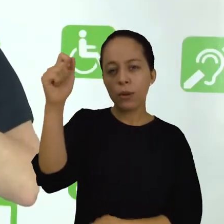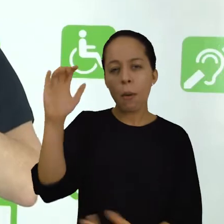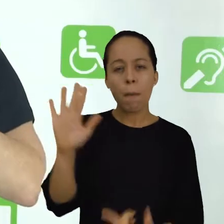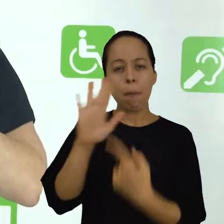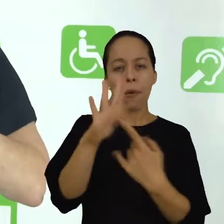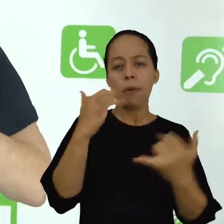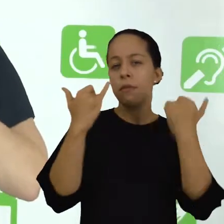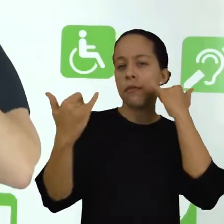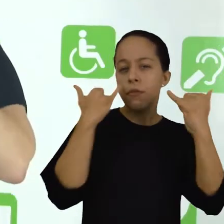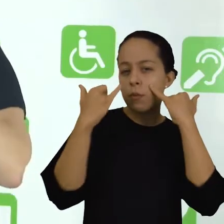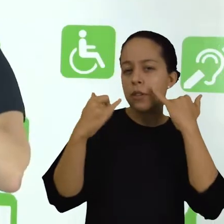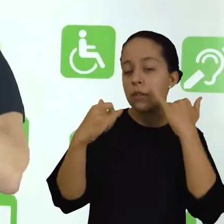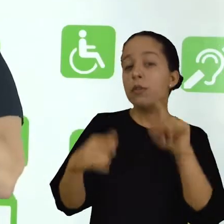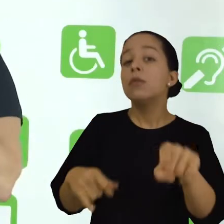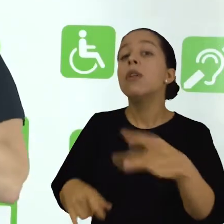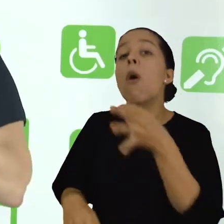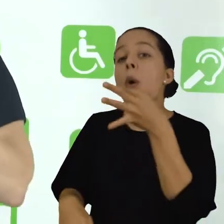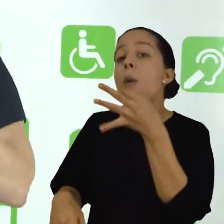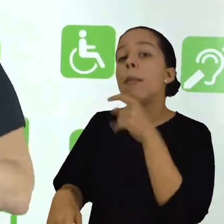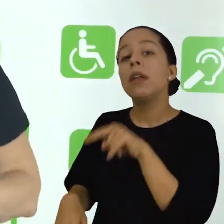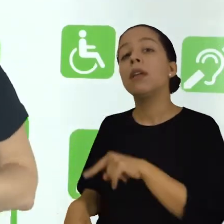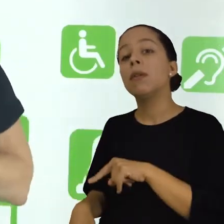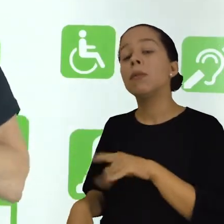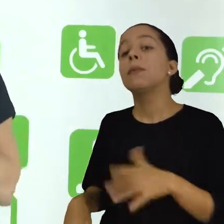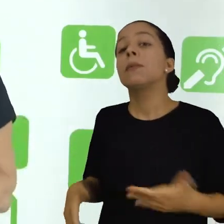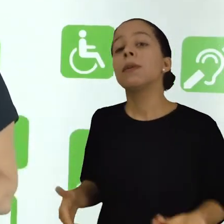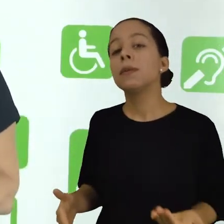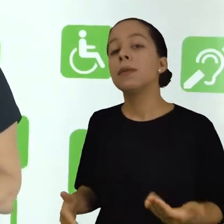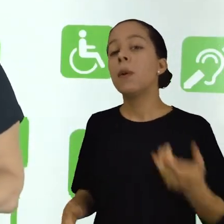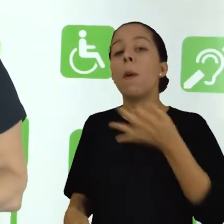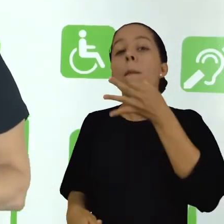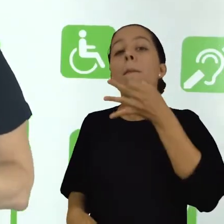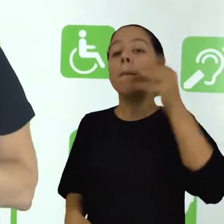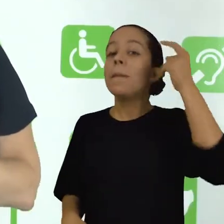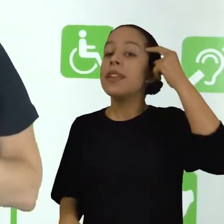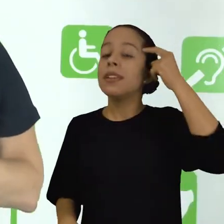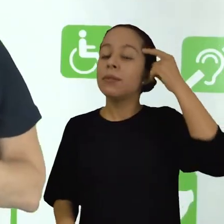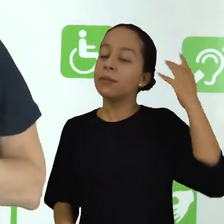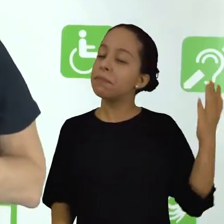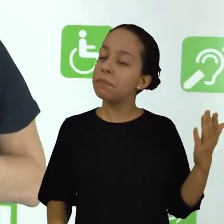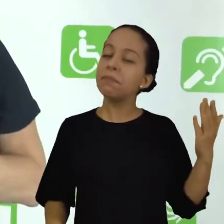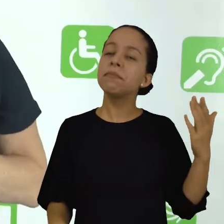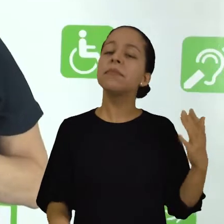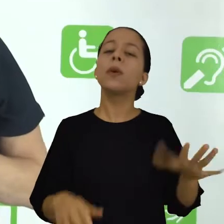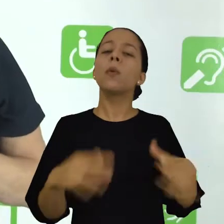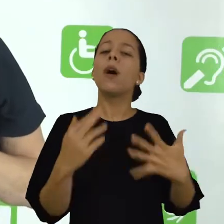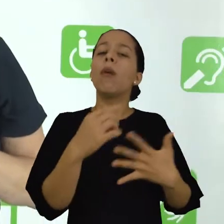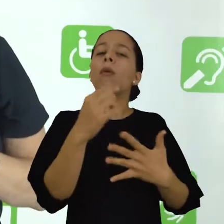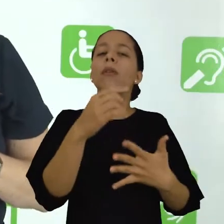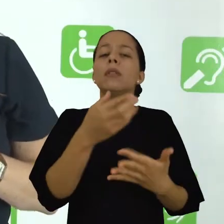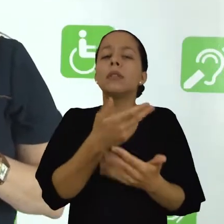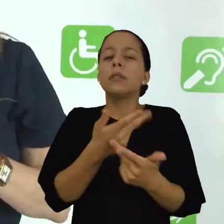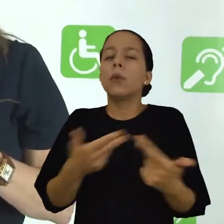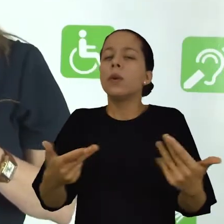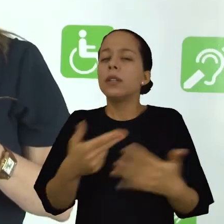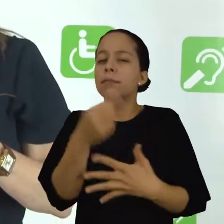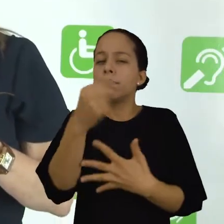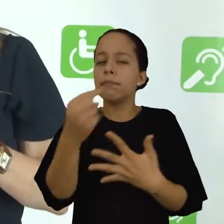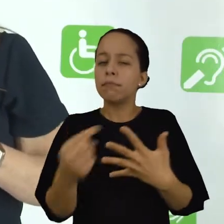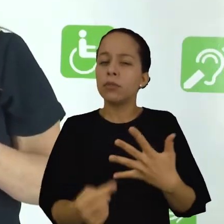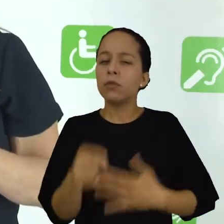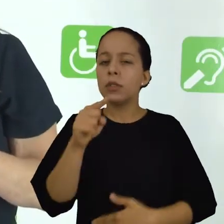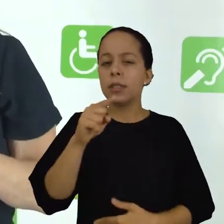trouxe como informação, o que você pensa sobre aquilo ali. quais são os pontos que você considera